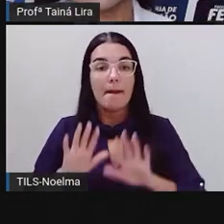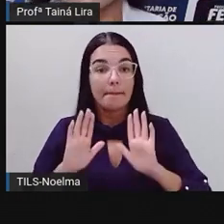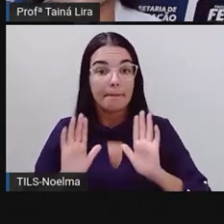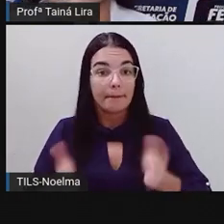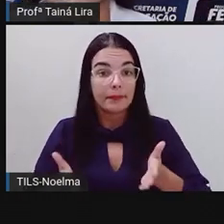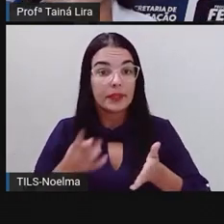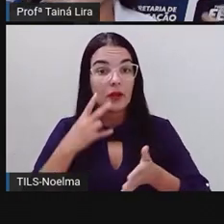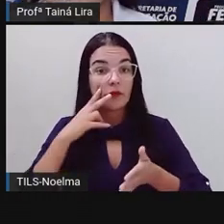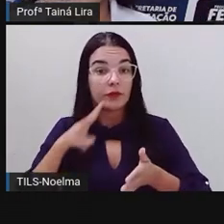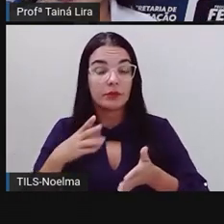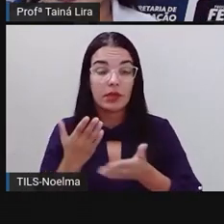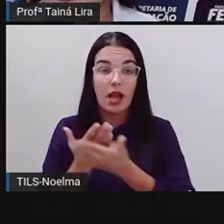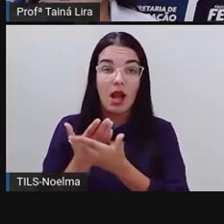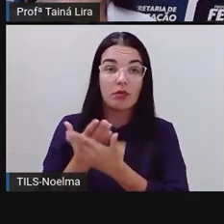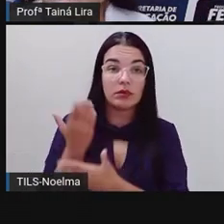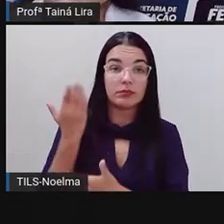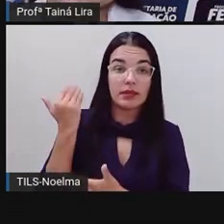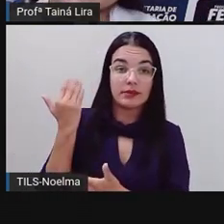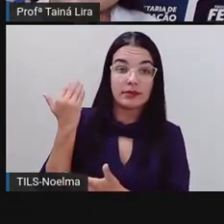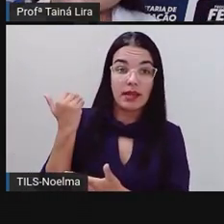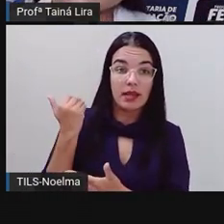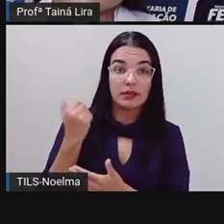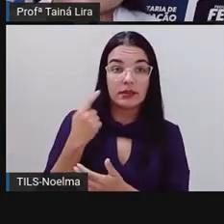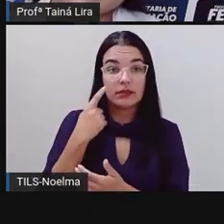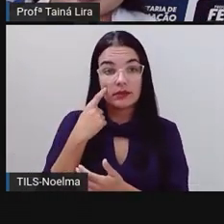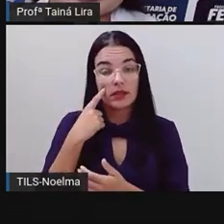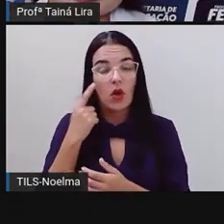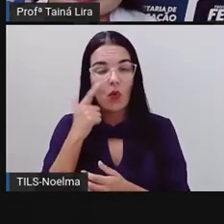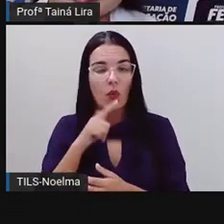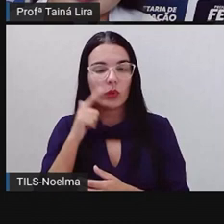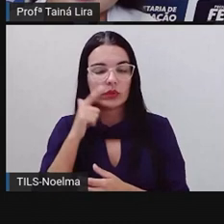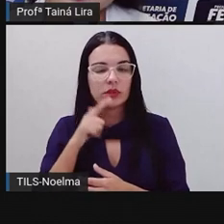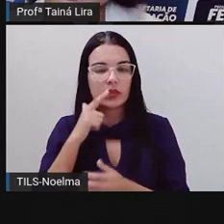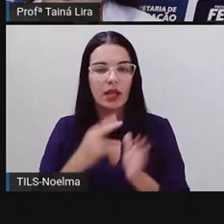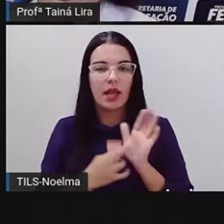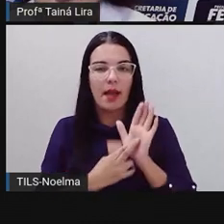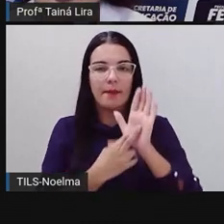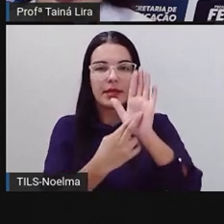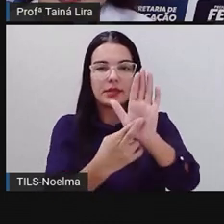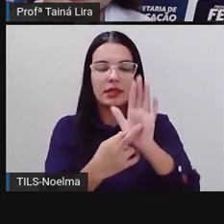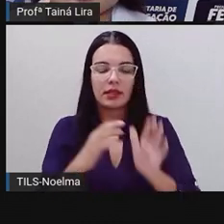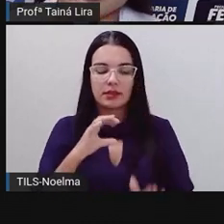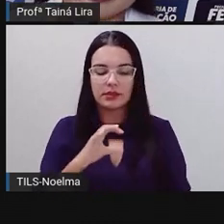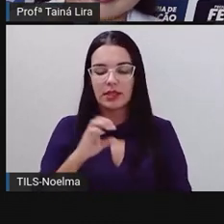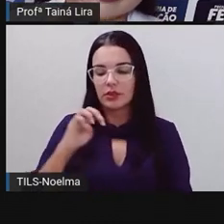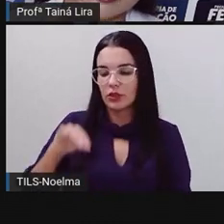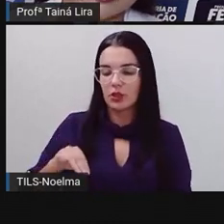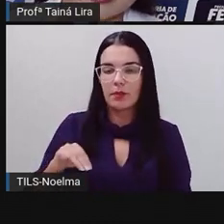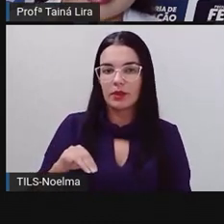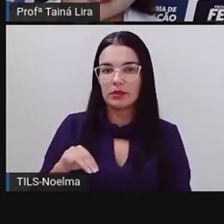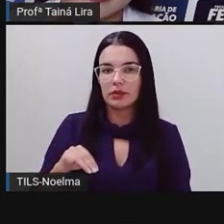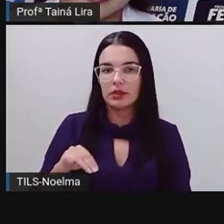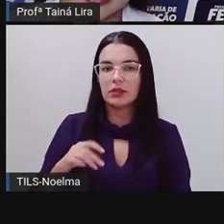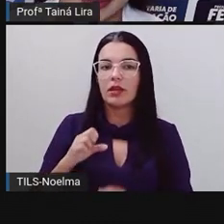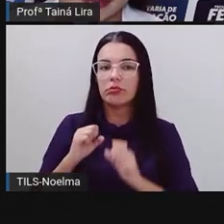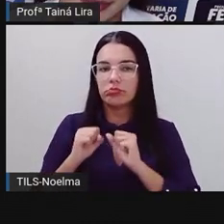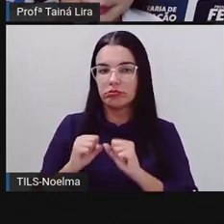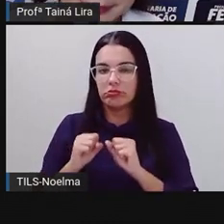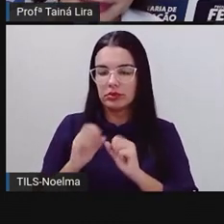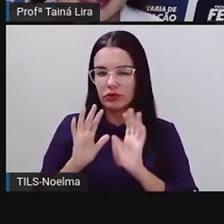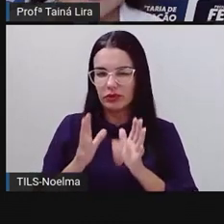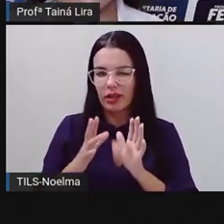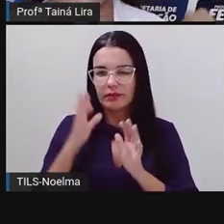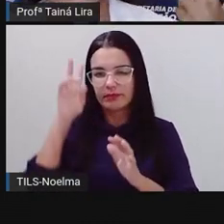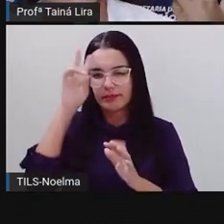vimos em uma aula anterior que aí a gente consegue representar aí centímetro, né, com essas duas letrinhas, tá